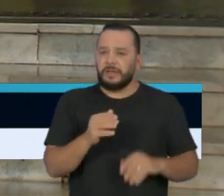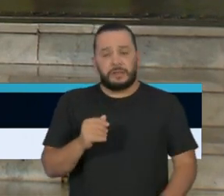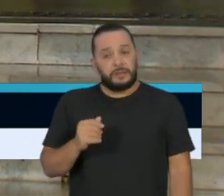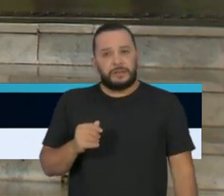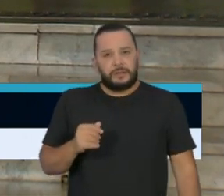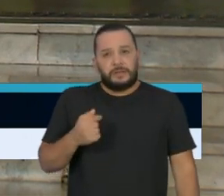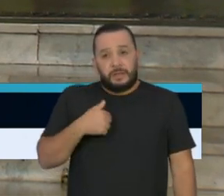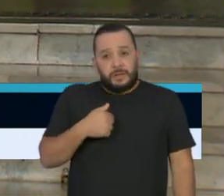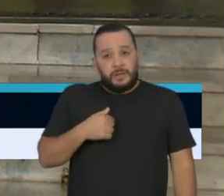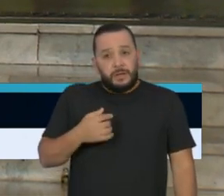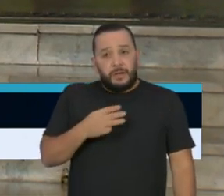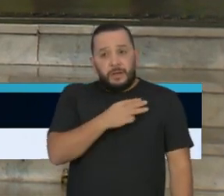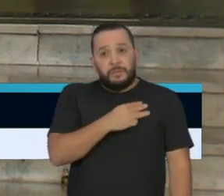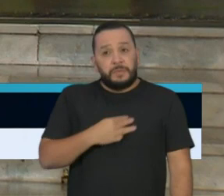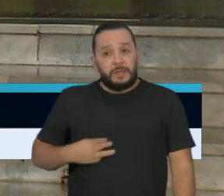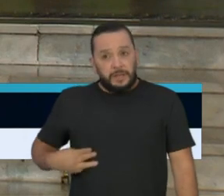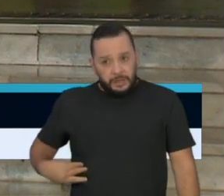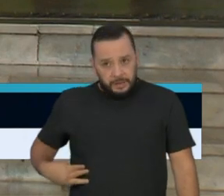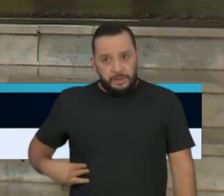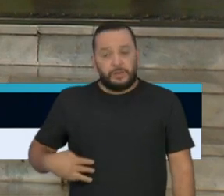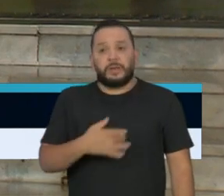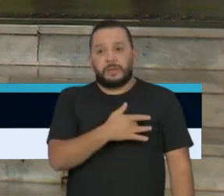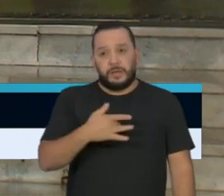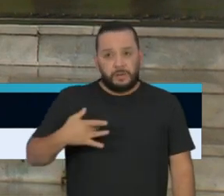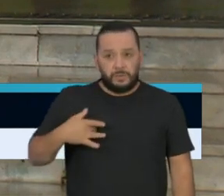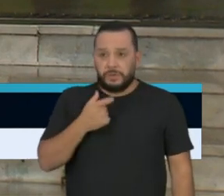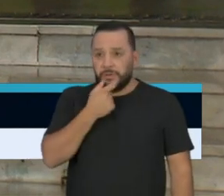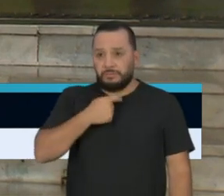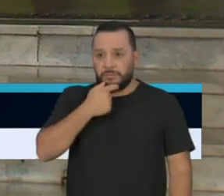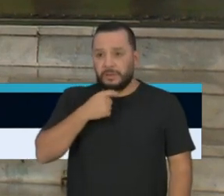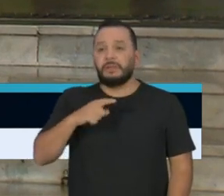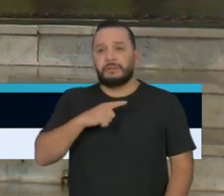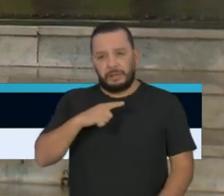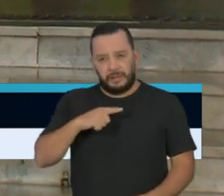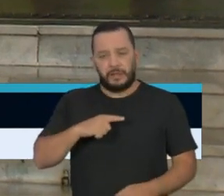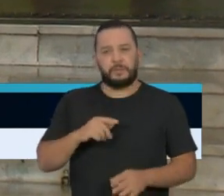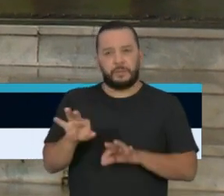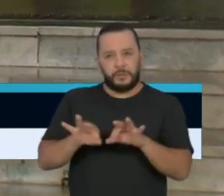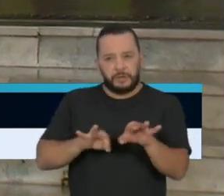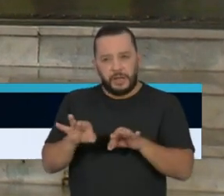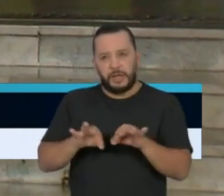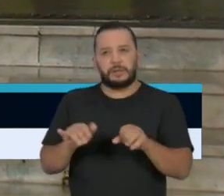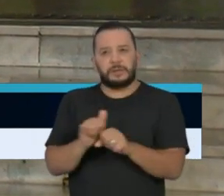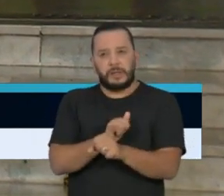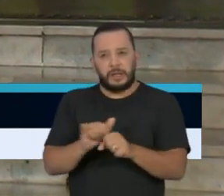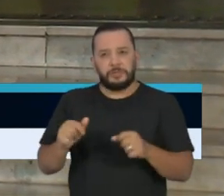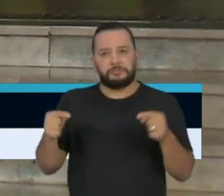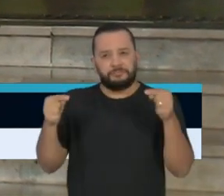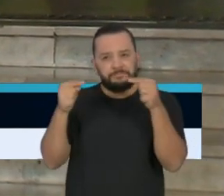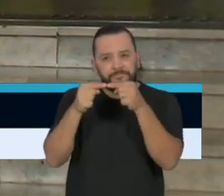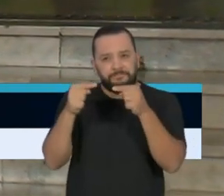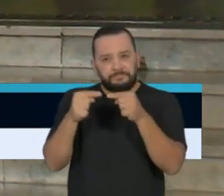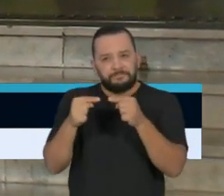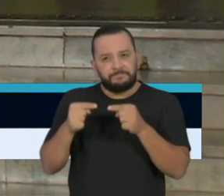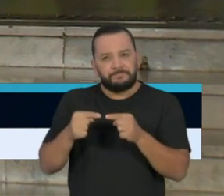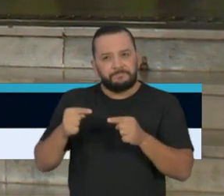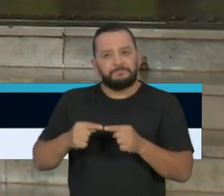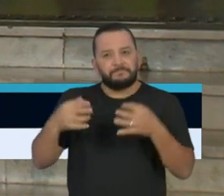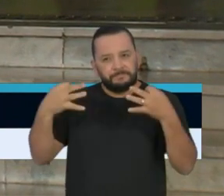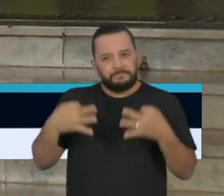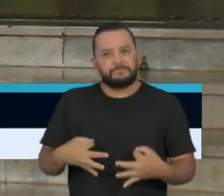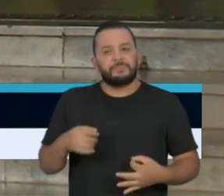mesma posição. Acho que ele tem, no plano estratégico, um posicionamento extremamente coerente e